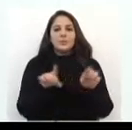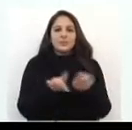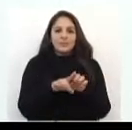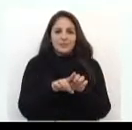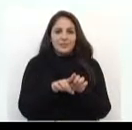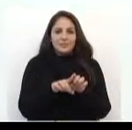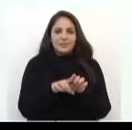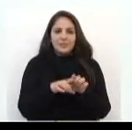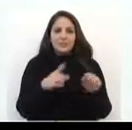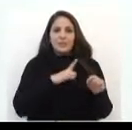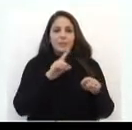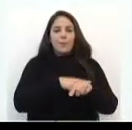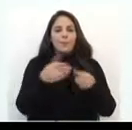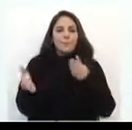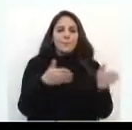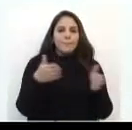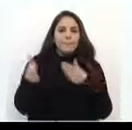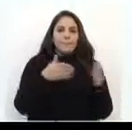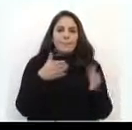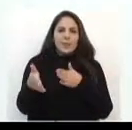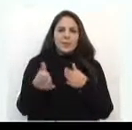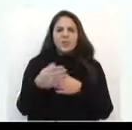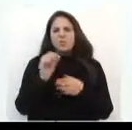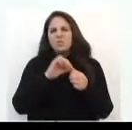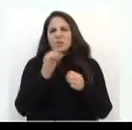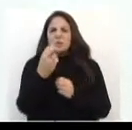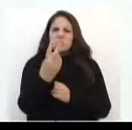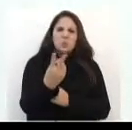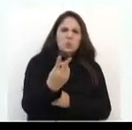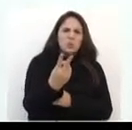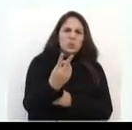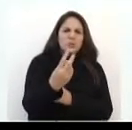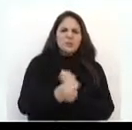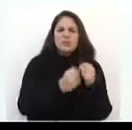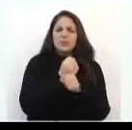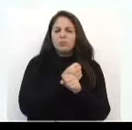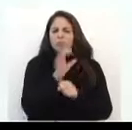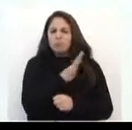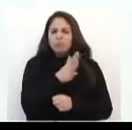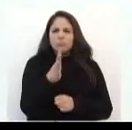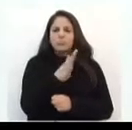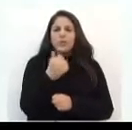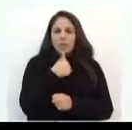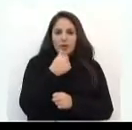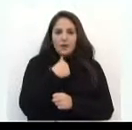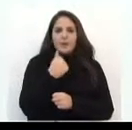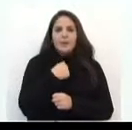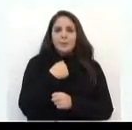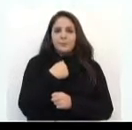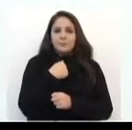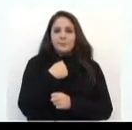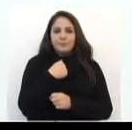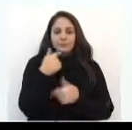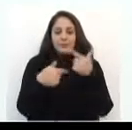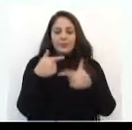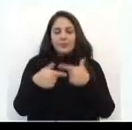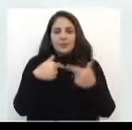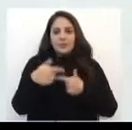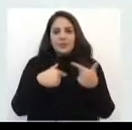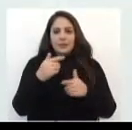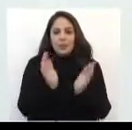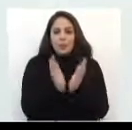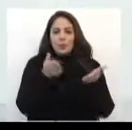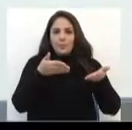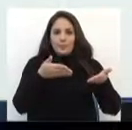foi um período que faz uns dois anos que eu trabalhei nos